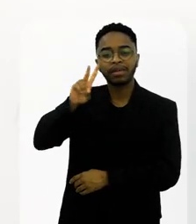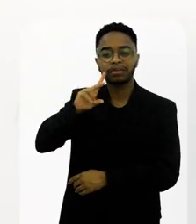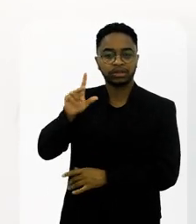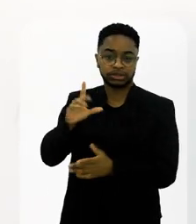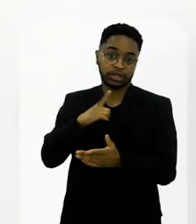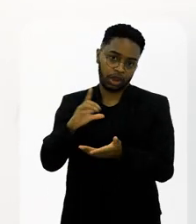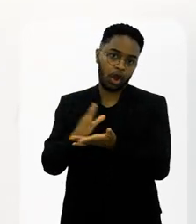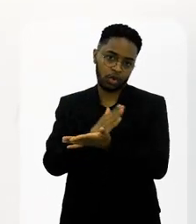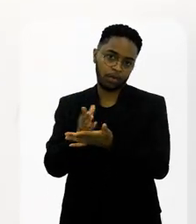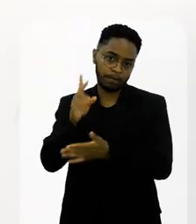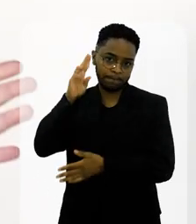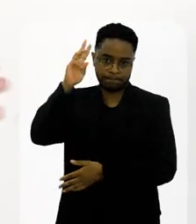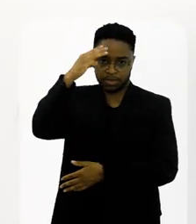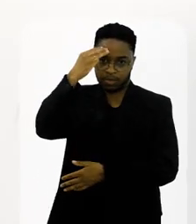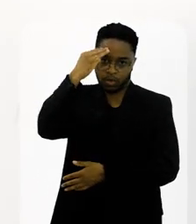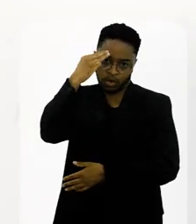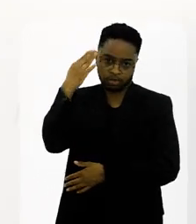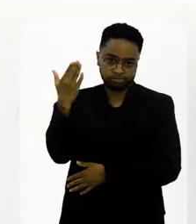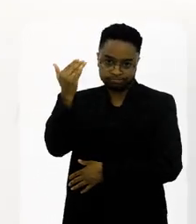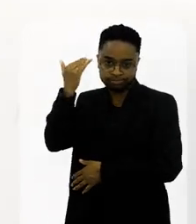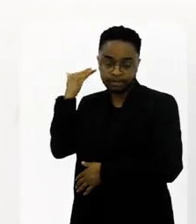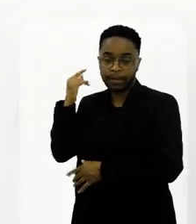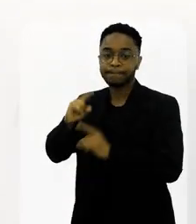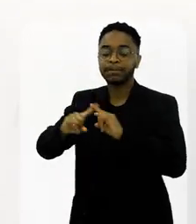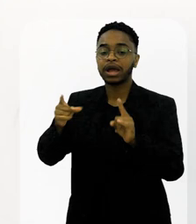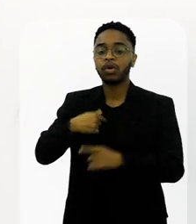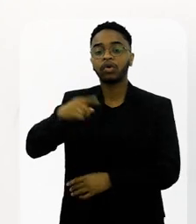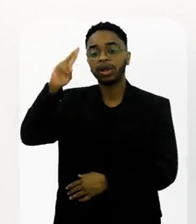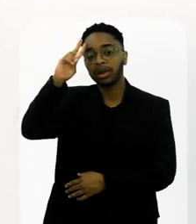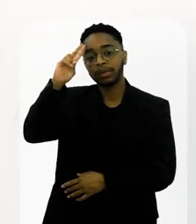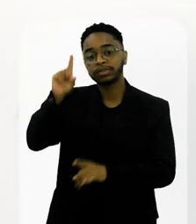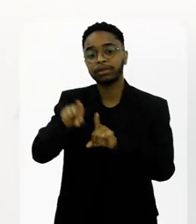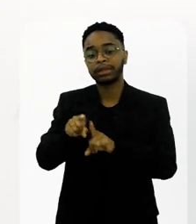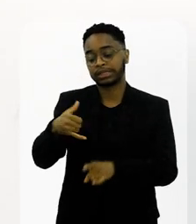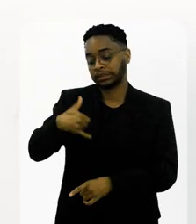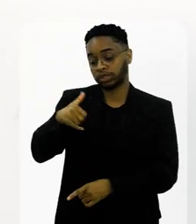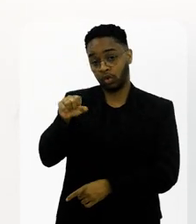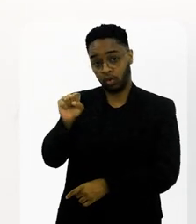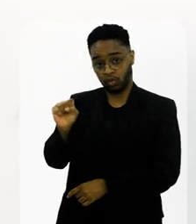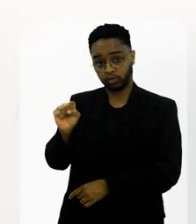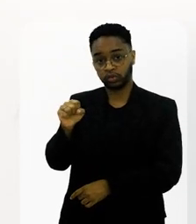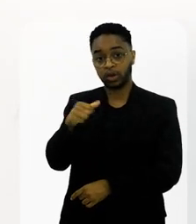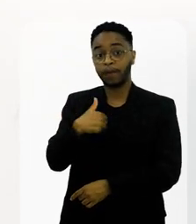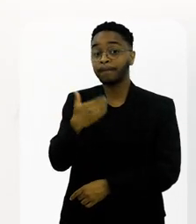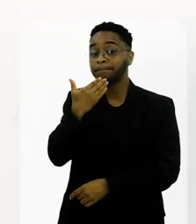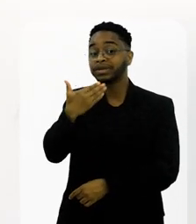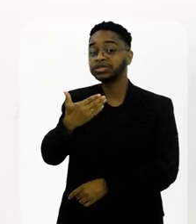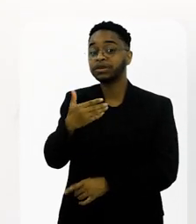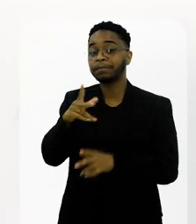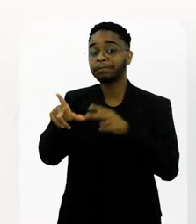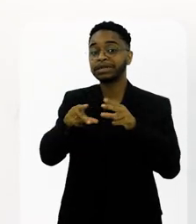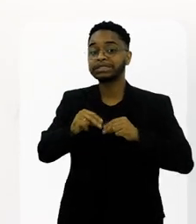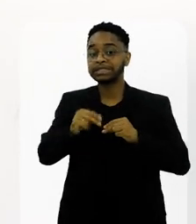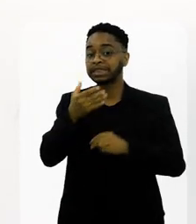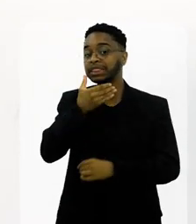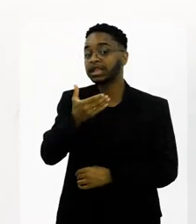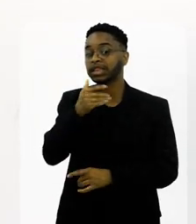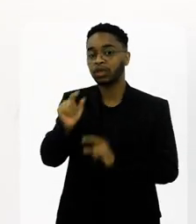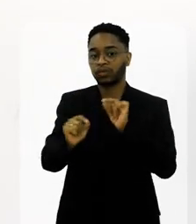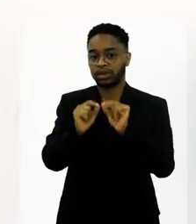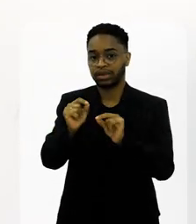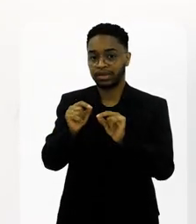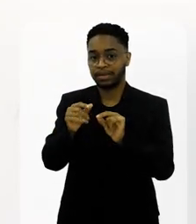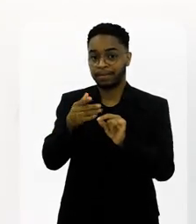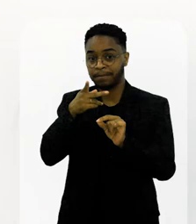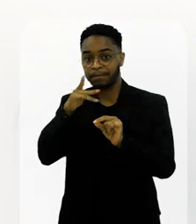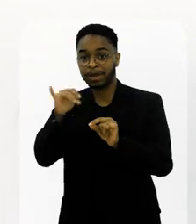memória, eu tenho algumas memórias infantis, mas eu tenho uma memória muito forte de, aos oito anos de idade, pedir de Natal para o meu